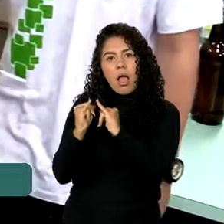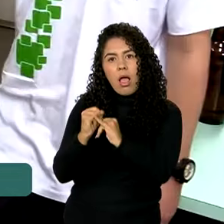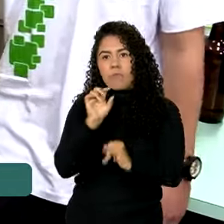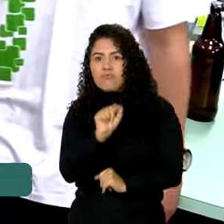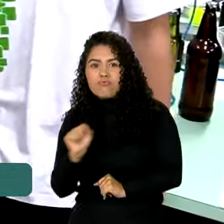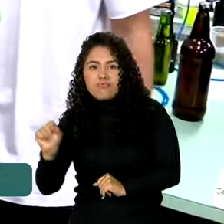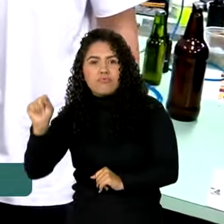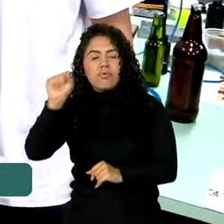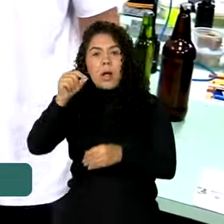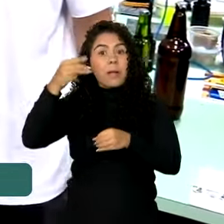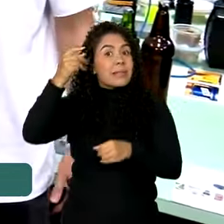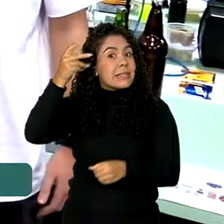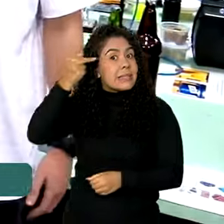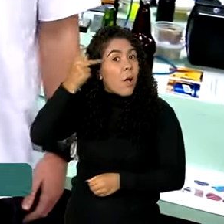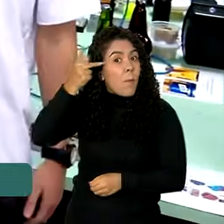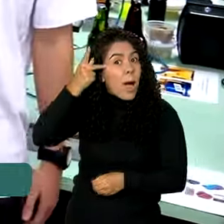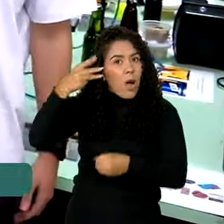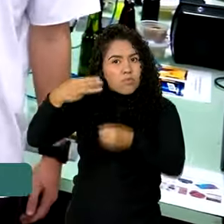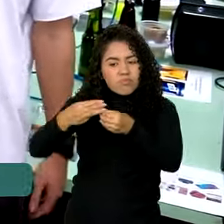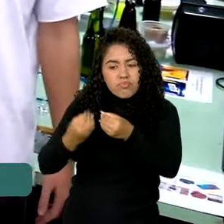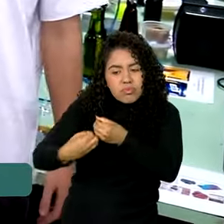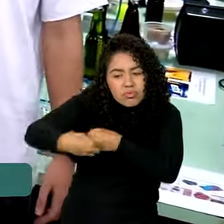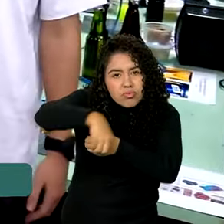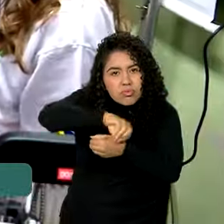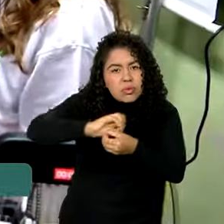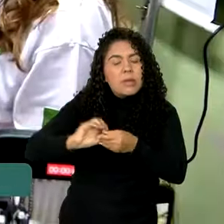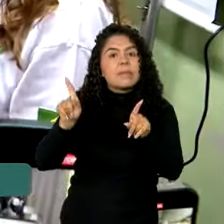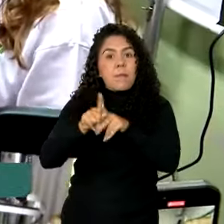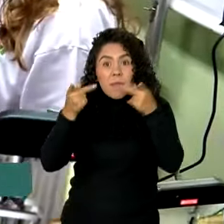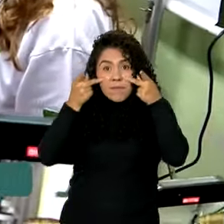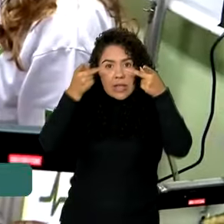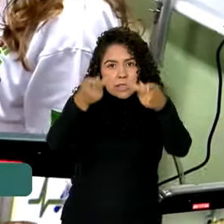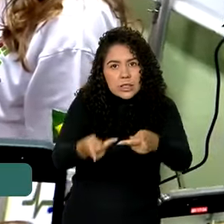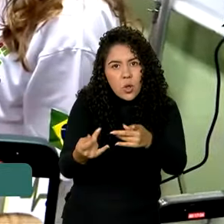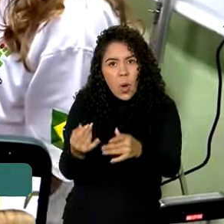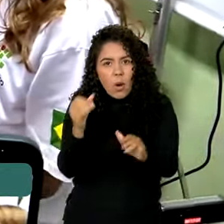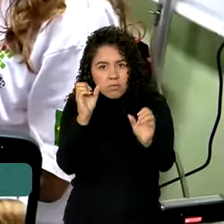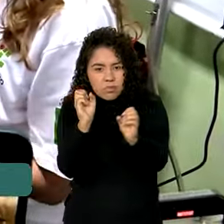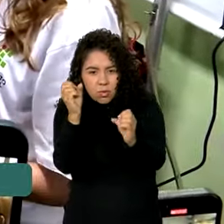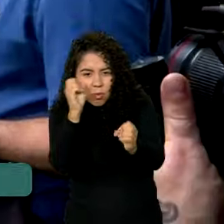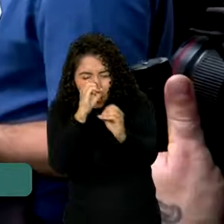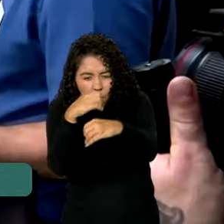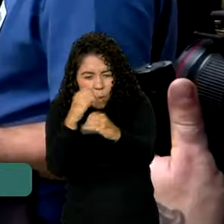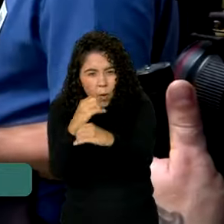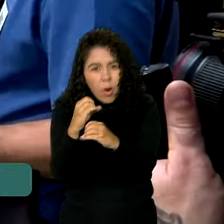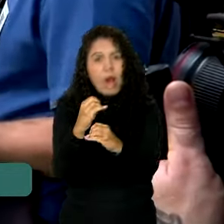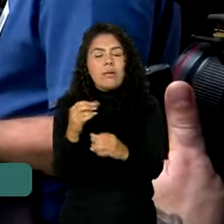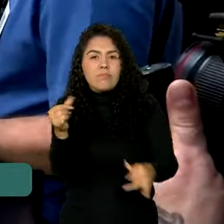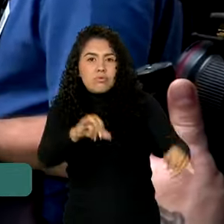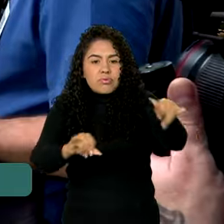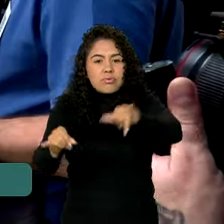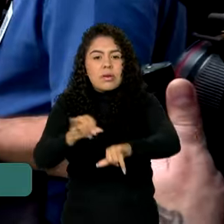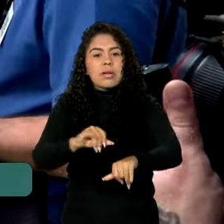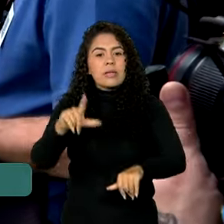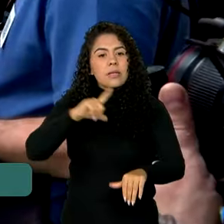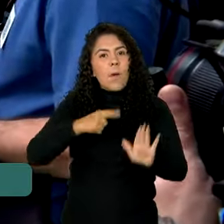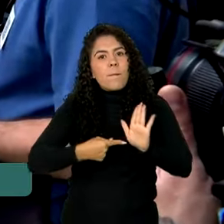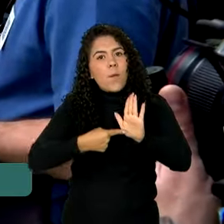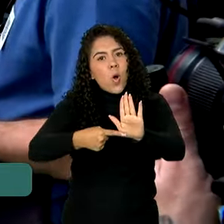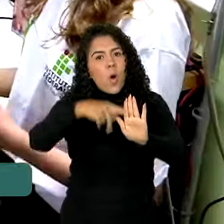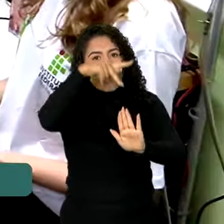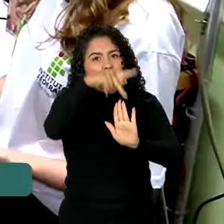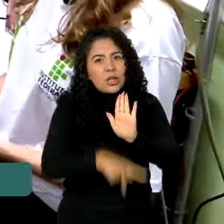Paulo e antes visitou o laboratório do local e foi recebido por estudantes que apresentaram projetos ao